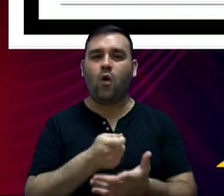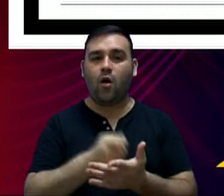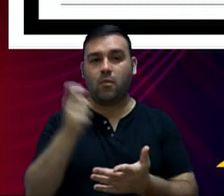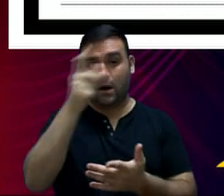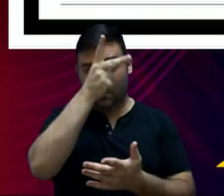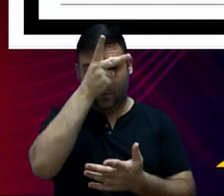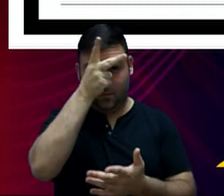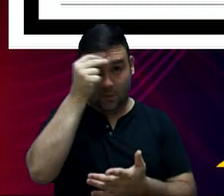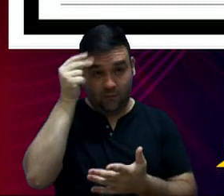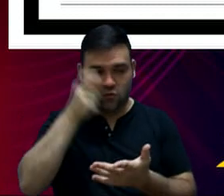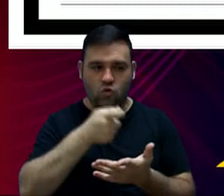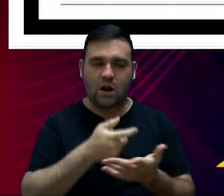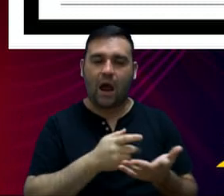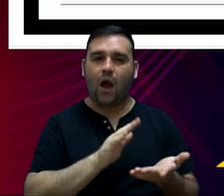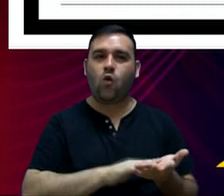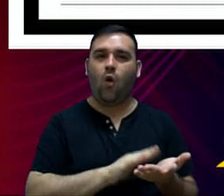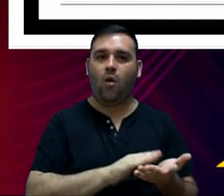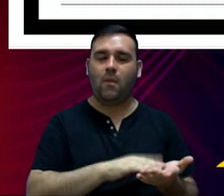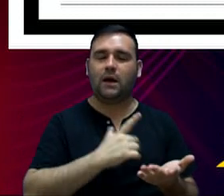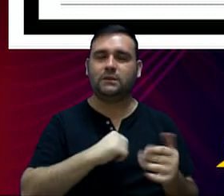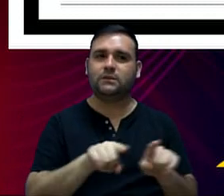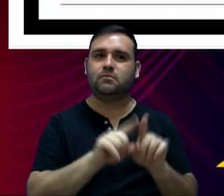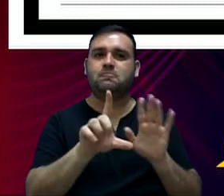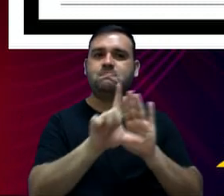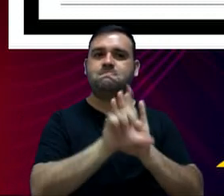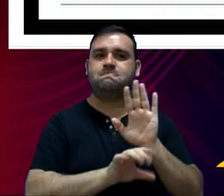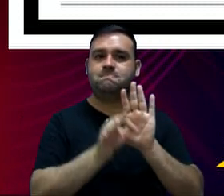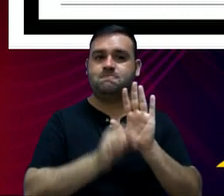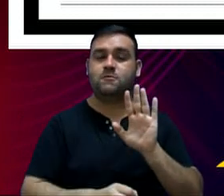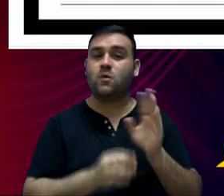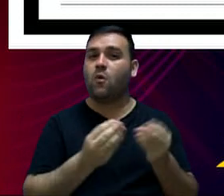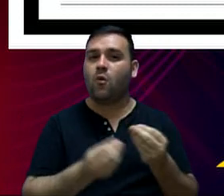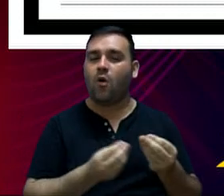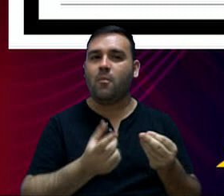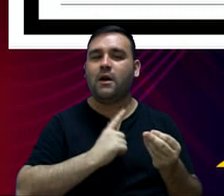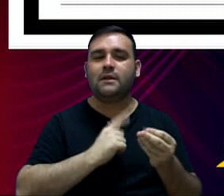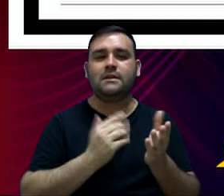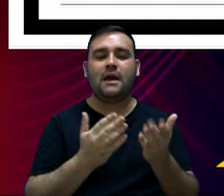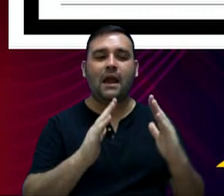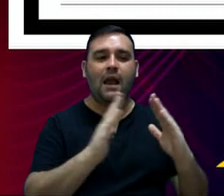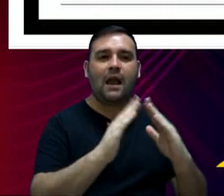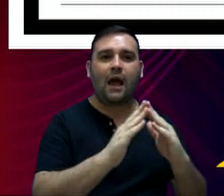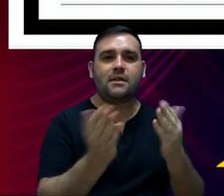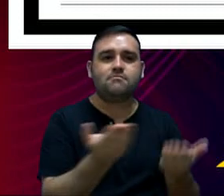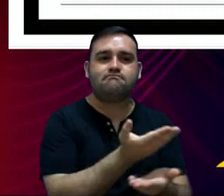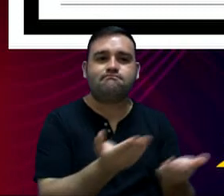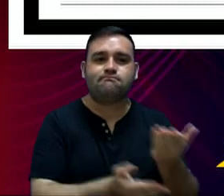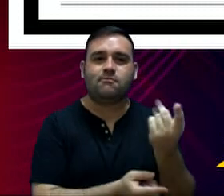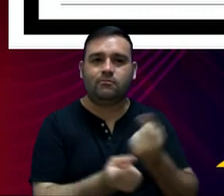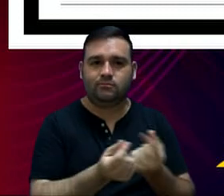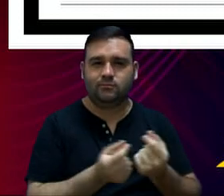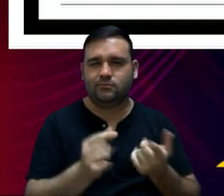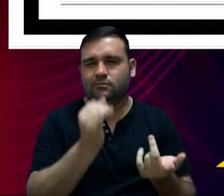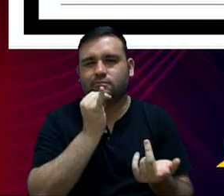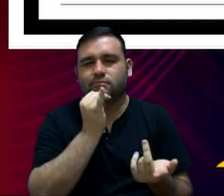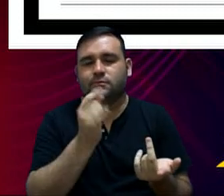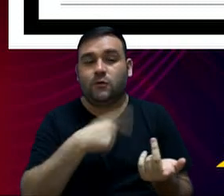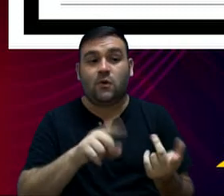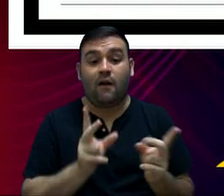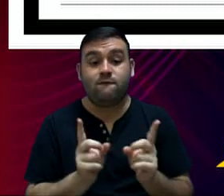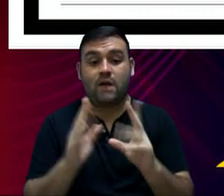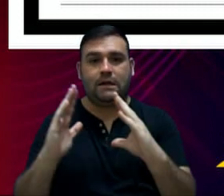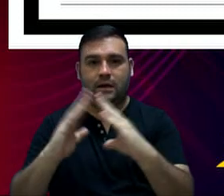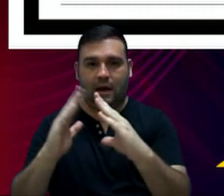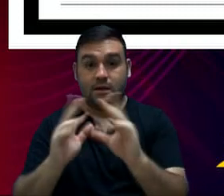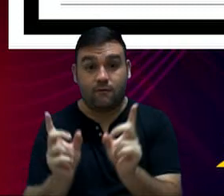municipalidade de forma legal, quando se faz uma transação imobiliária. Então, veja, quando se vende